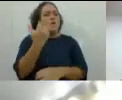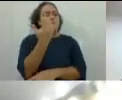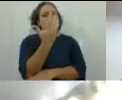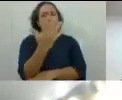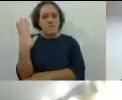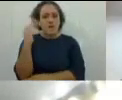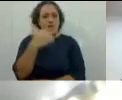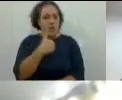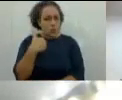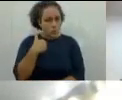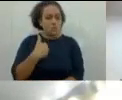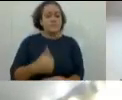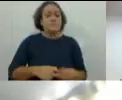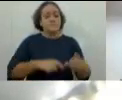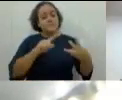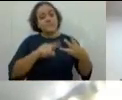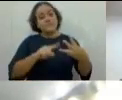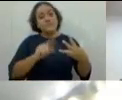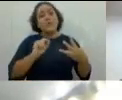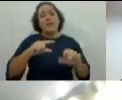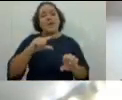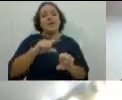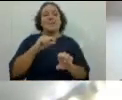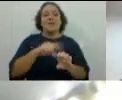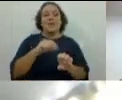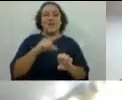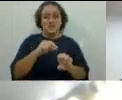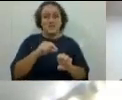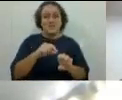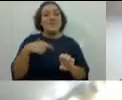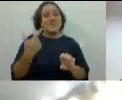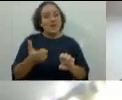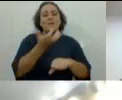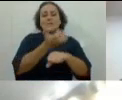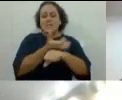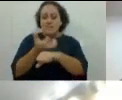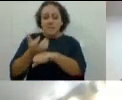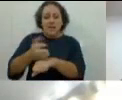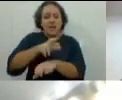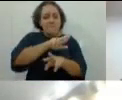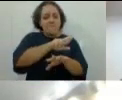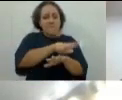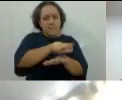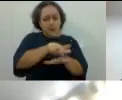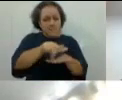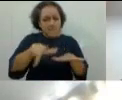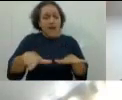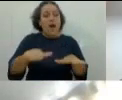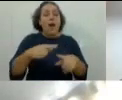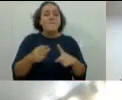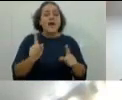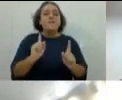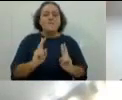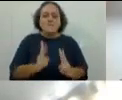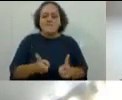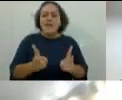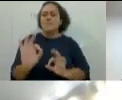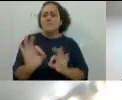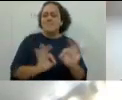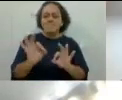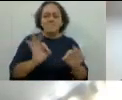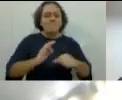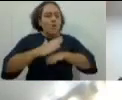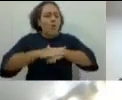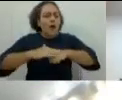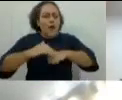segurança, meio ambiente e saúde. E no terceiro, empreendedorismo, tá? Disciplinas bem diversas, mas que são sempre